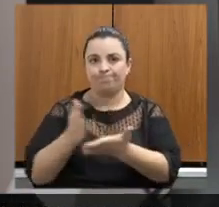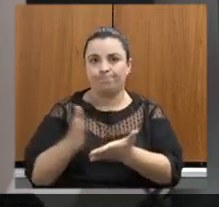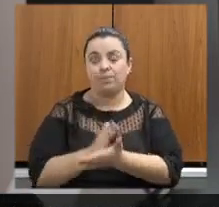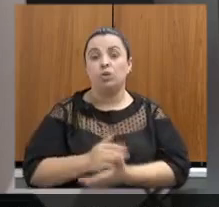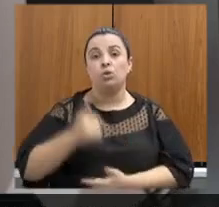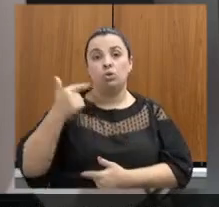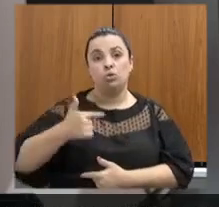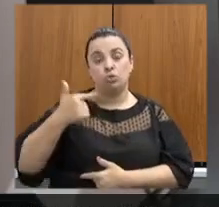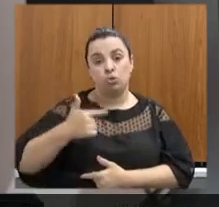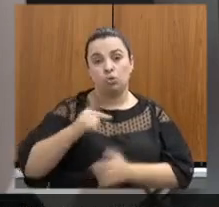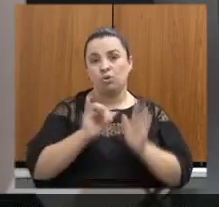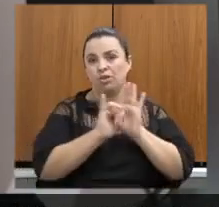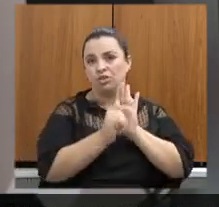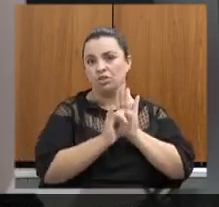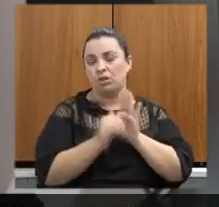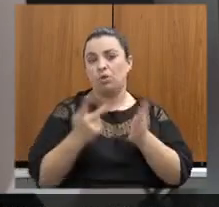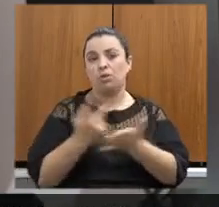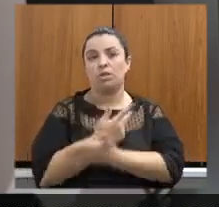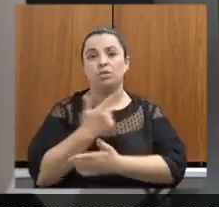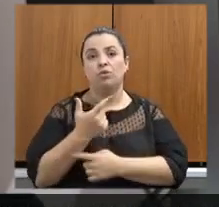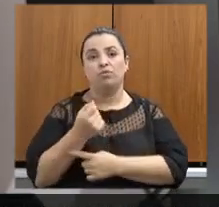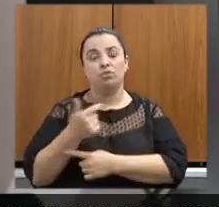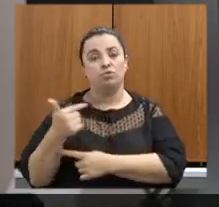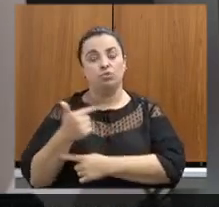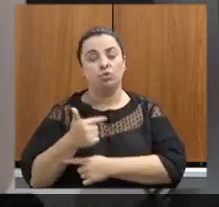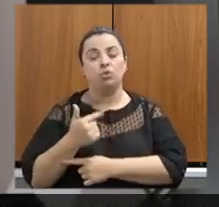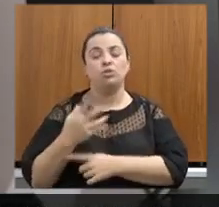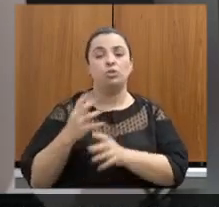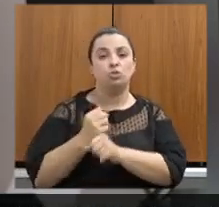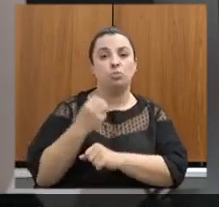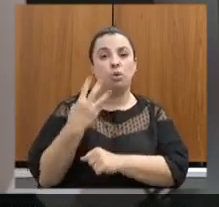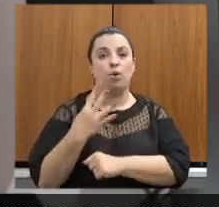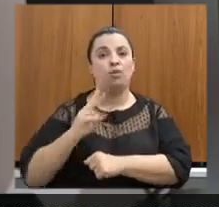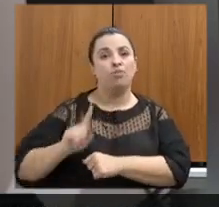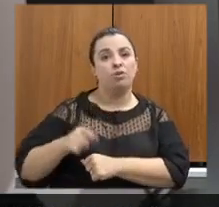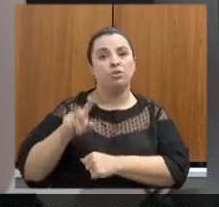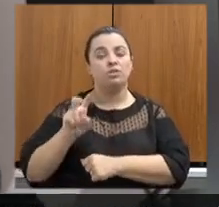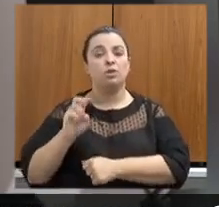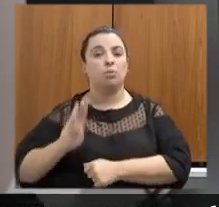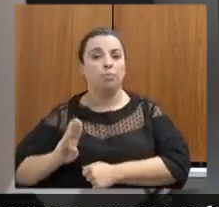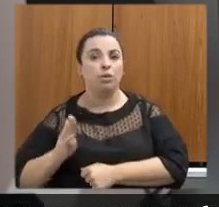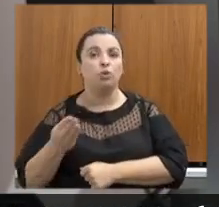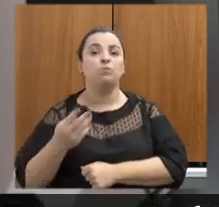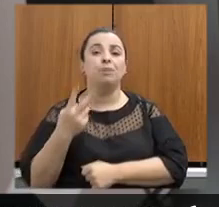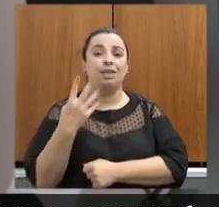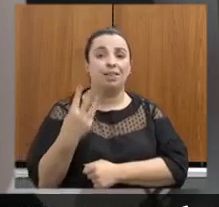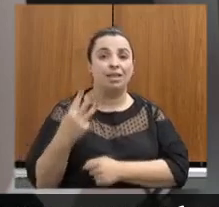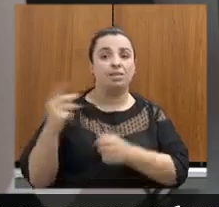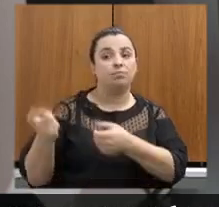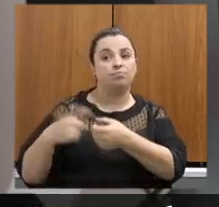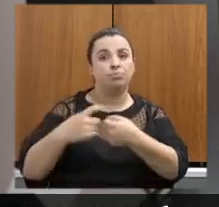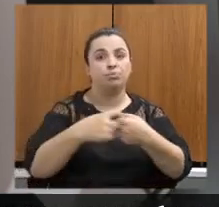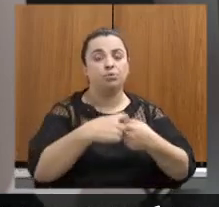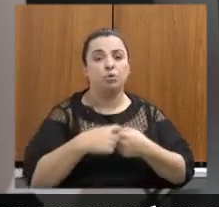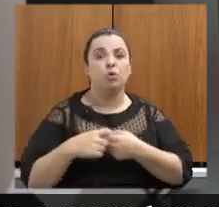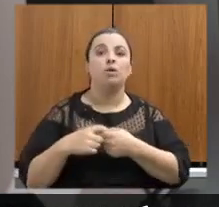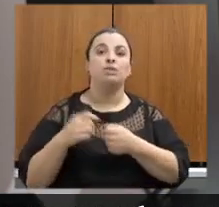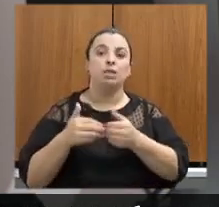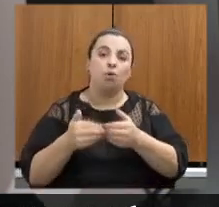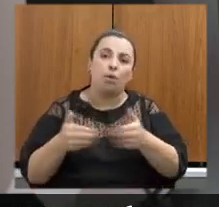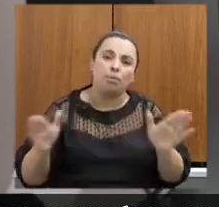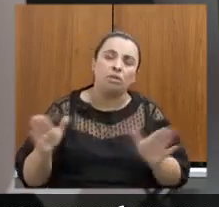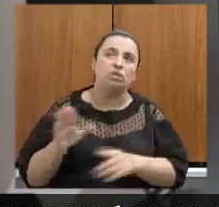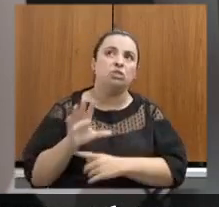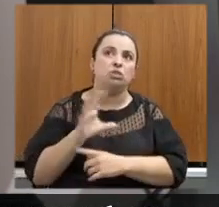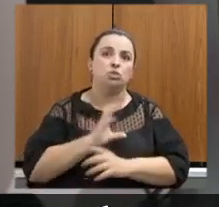2022, 4,5 milhões para três consórcios com abrangência colocada de 590